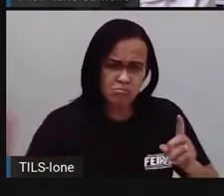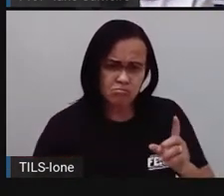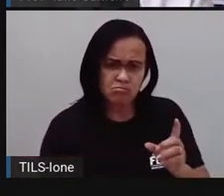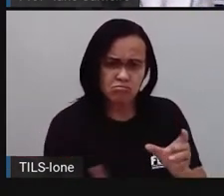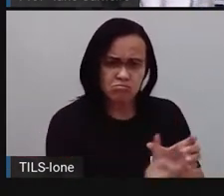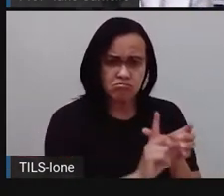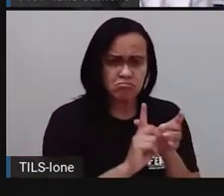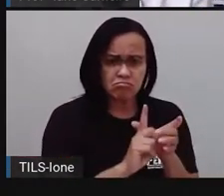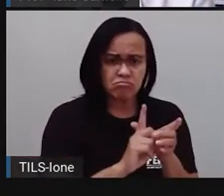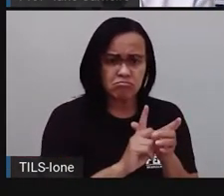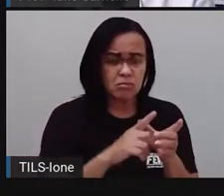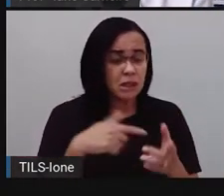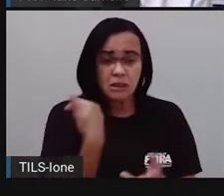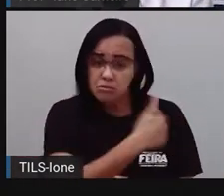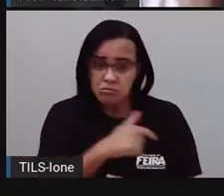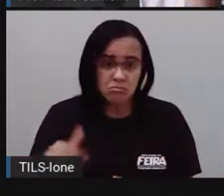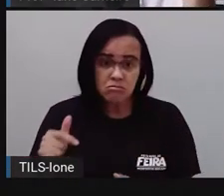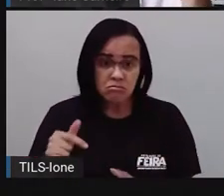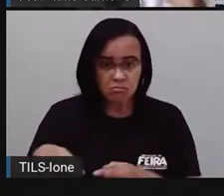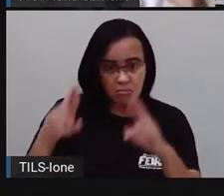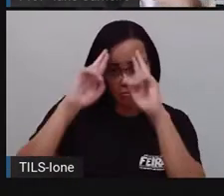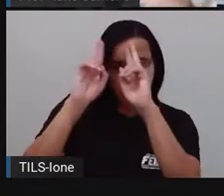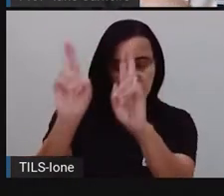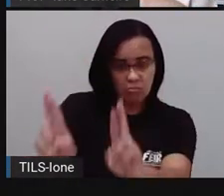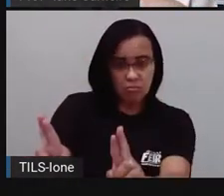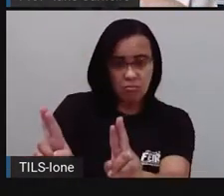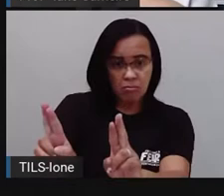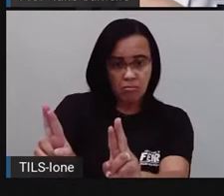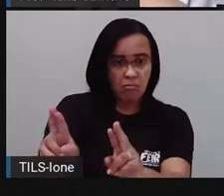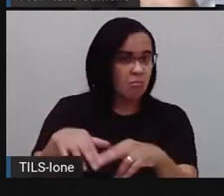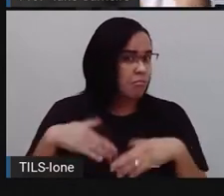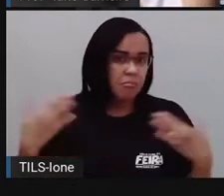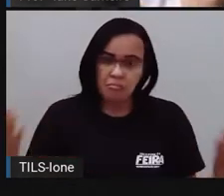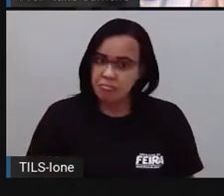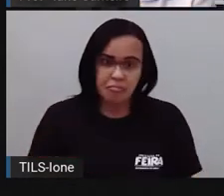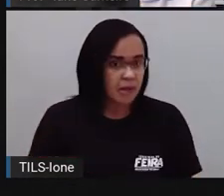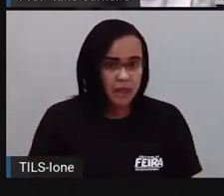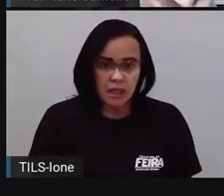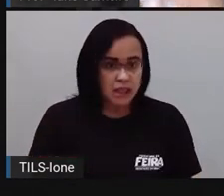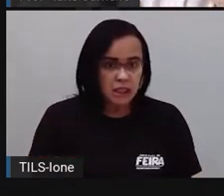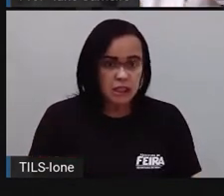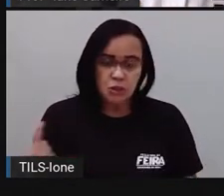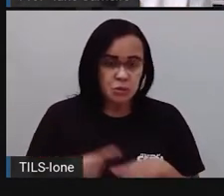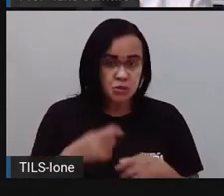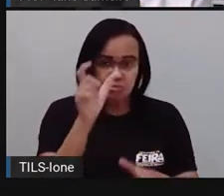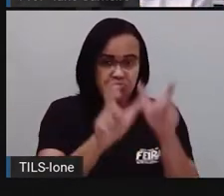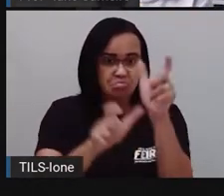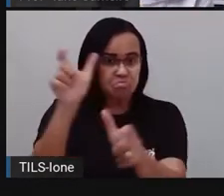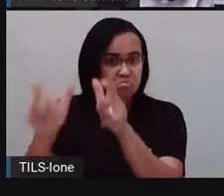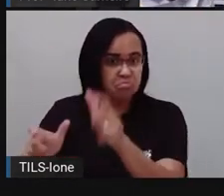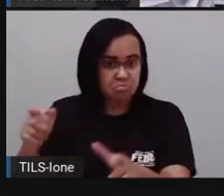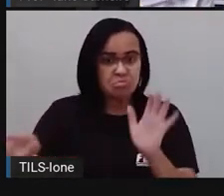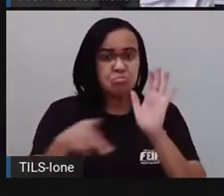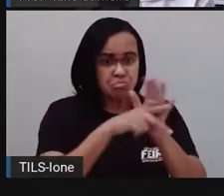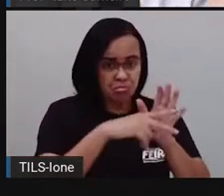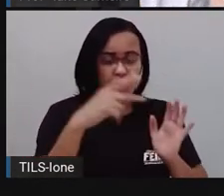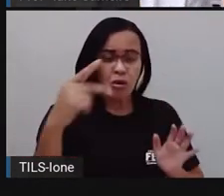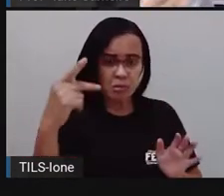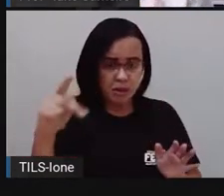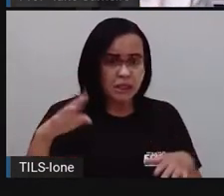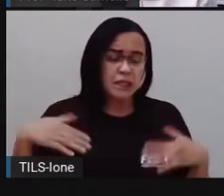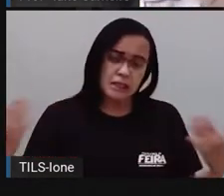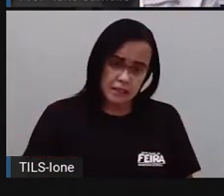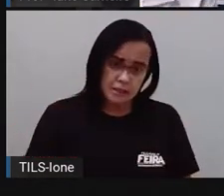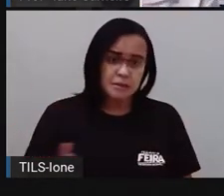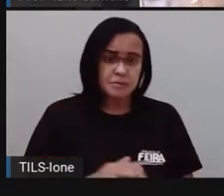pessoa, né? Não respeitou, né? As individualidades, características daquela pessoa, né? Então, por